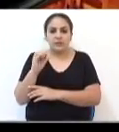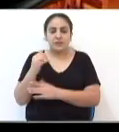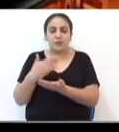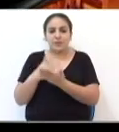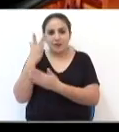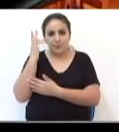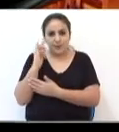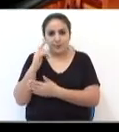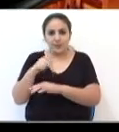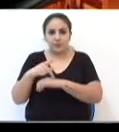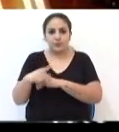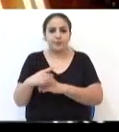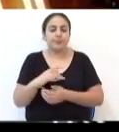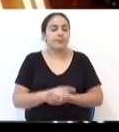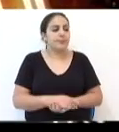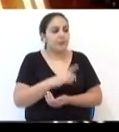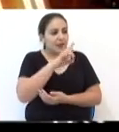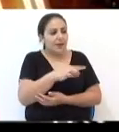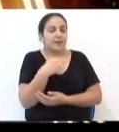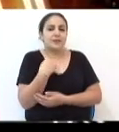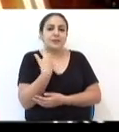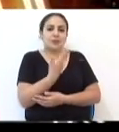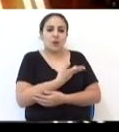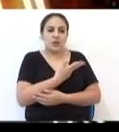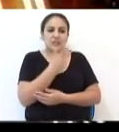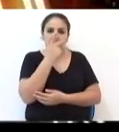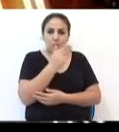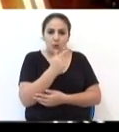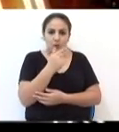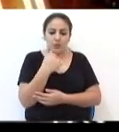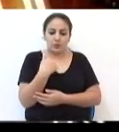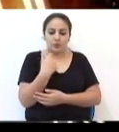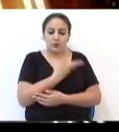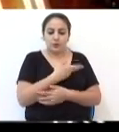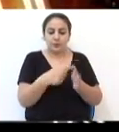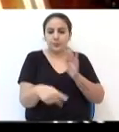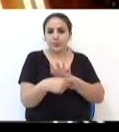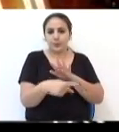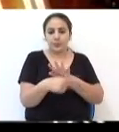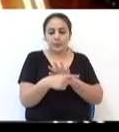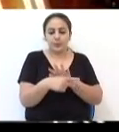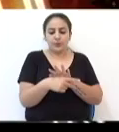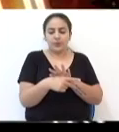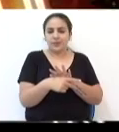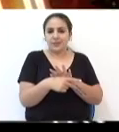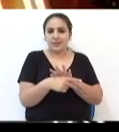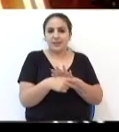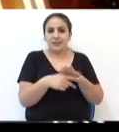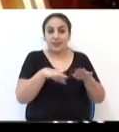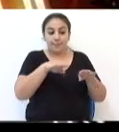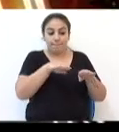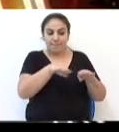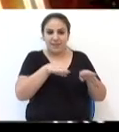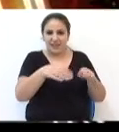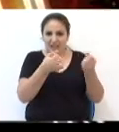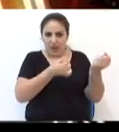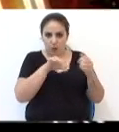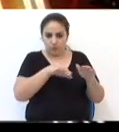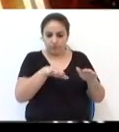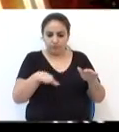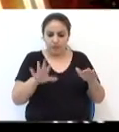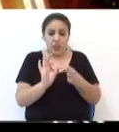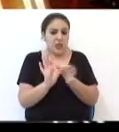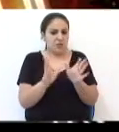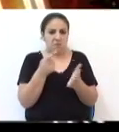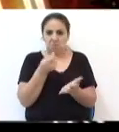amanhã em Passo Fundo. É, a gente, assim como o próprio estacionamento, Cláudia, é livre,